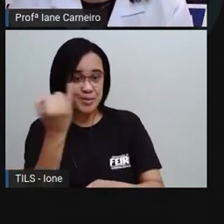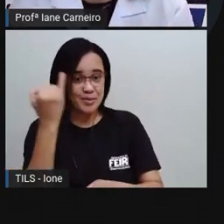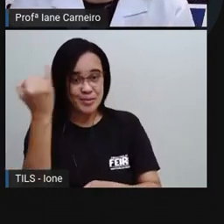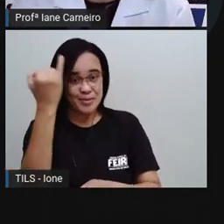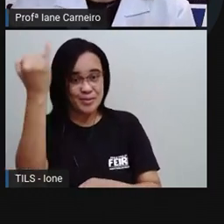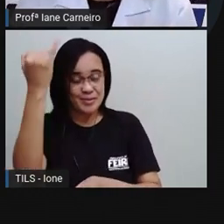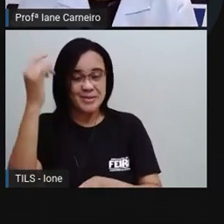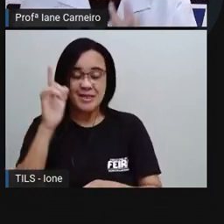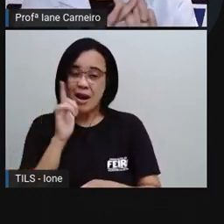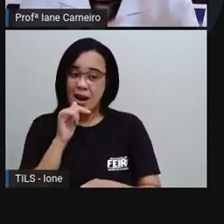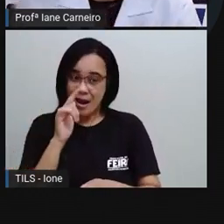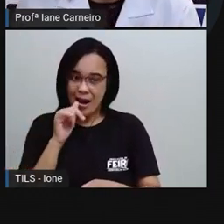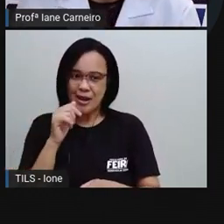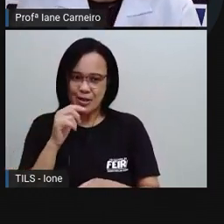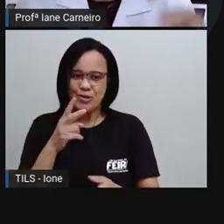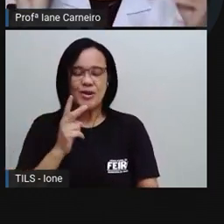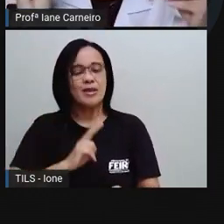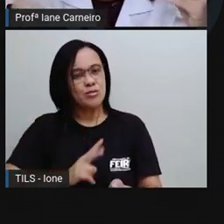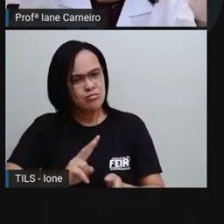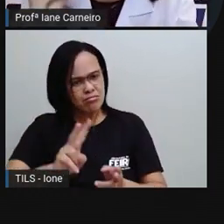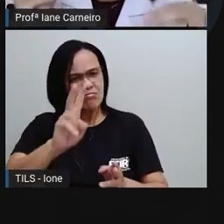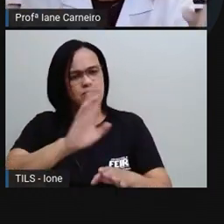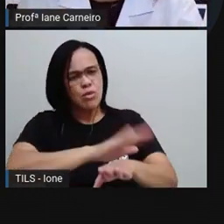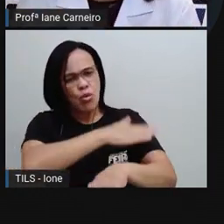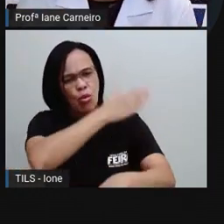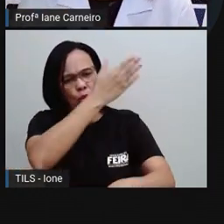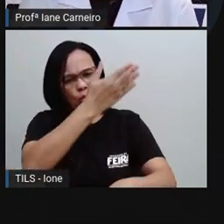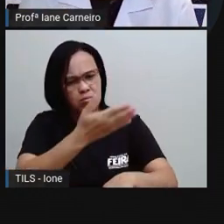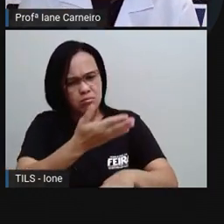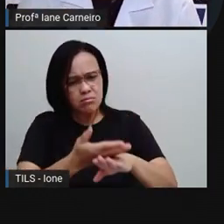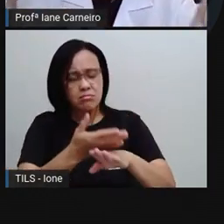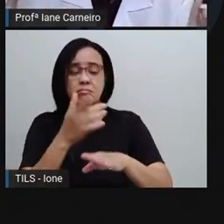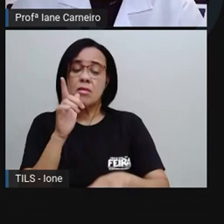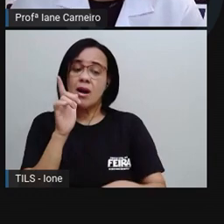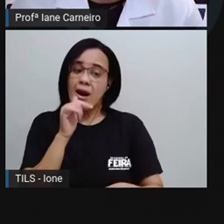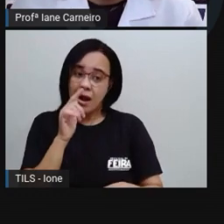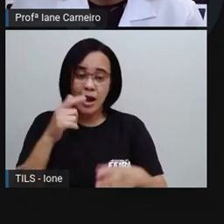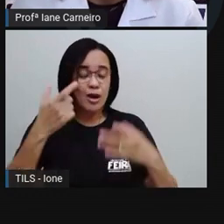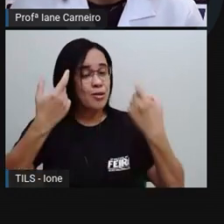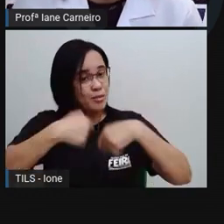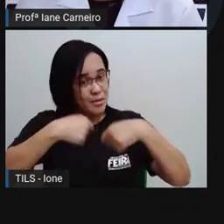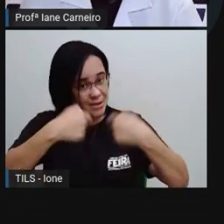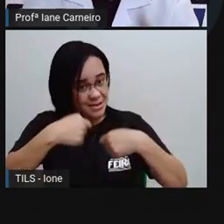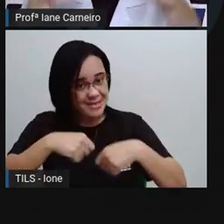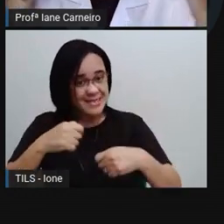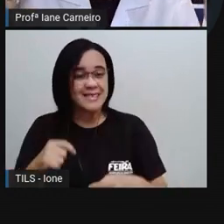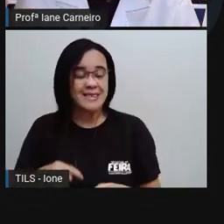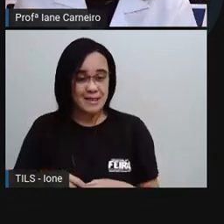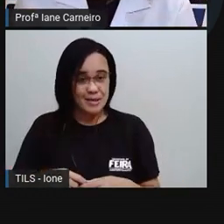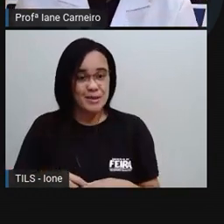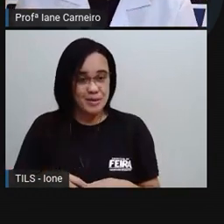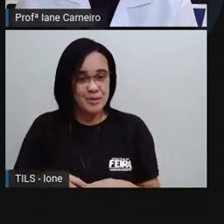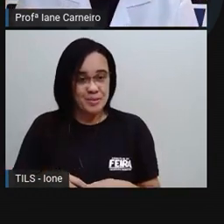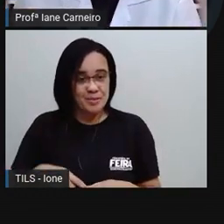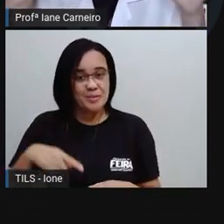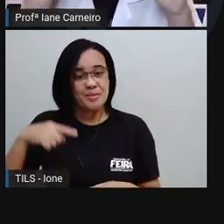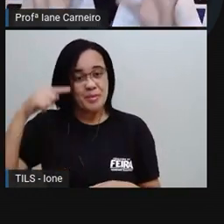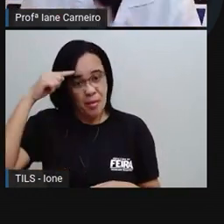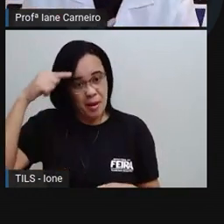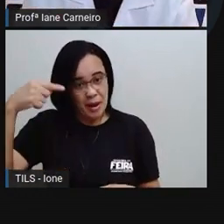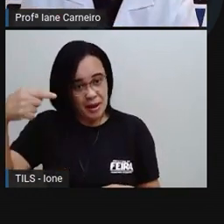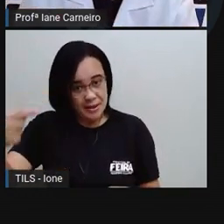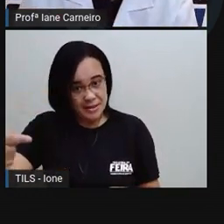longo do dia, certo? O dia todo a gente vai bebendo água. A gente não vai beber a água toda que nós precisamos